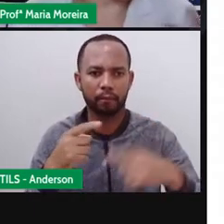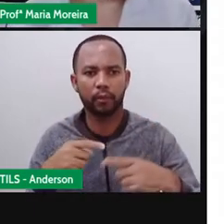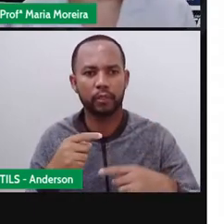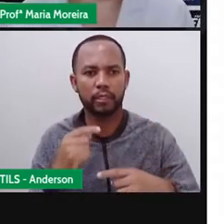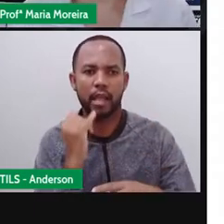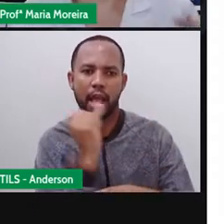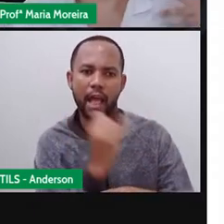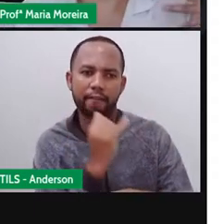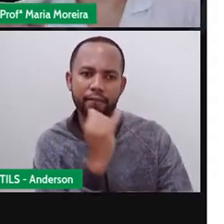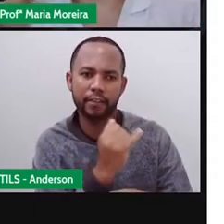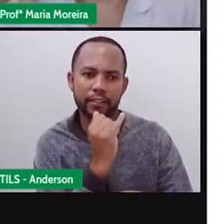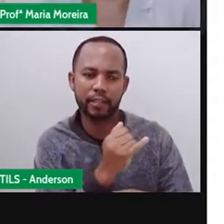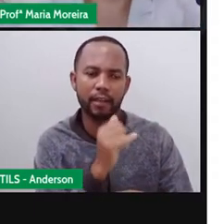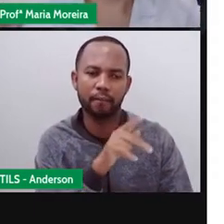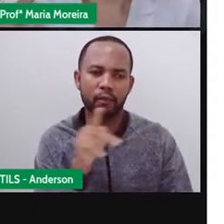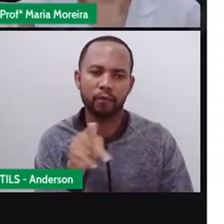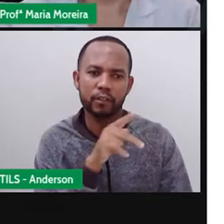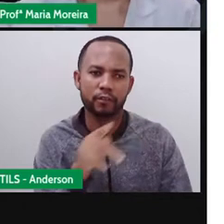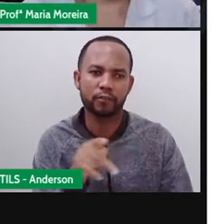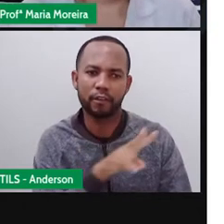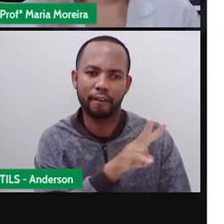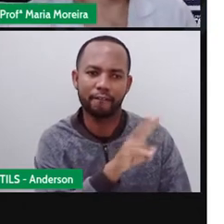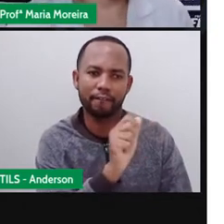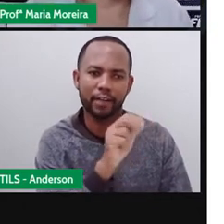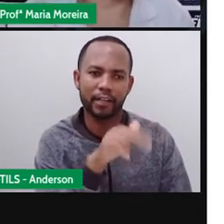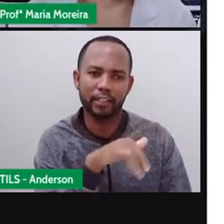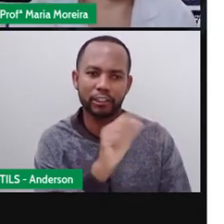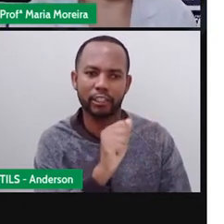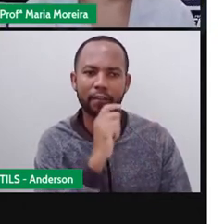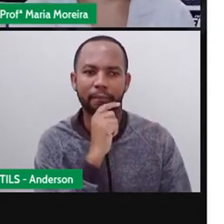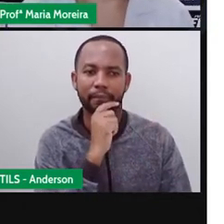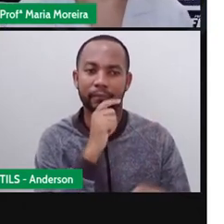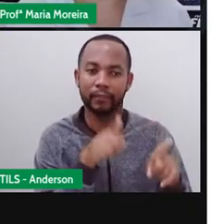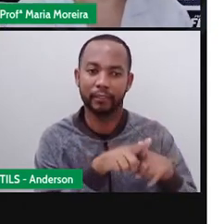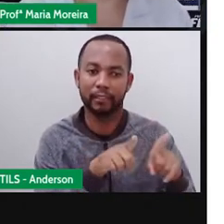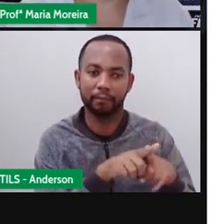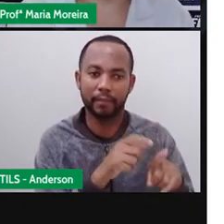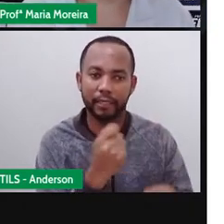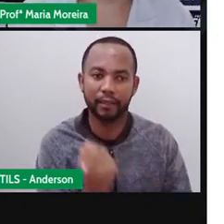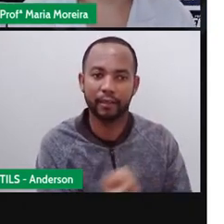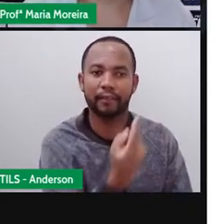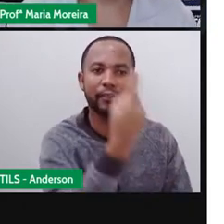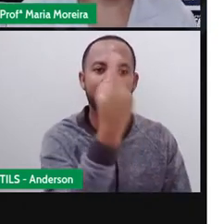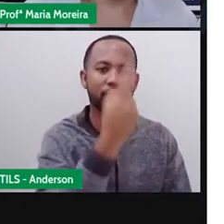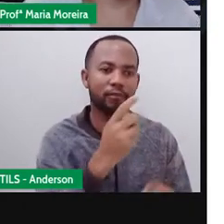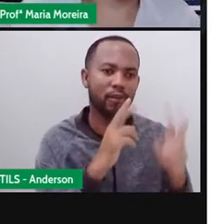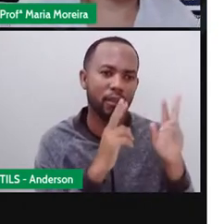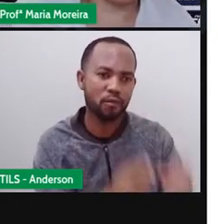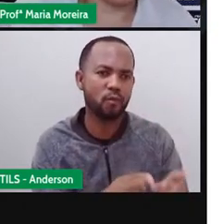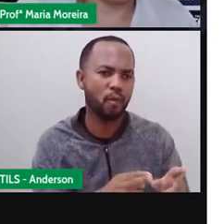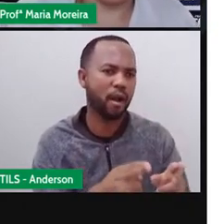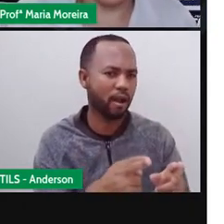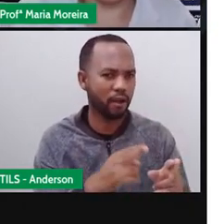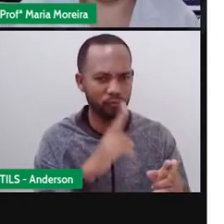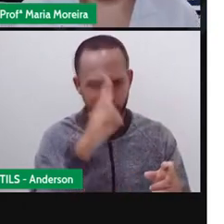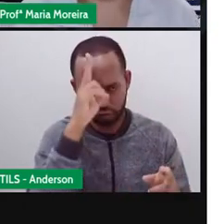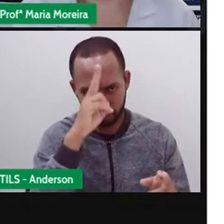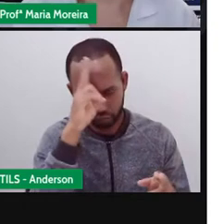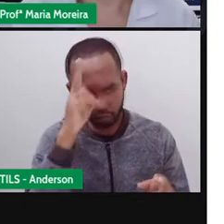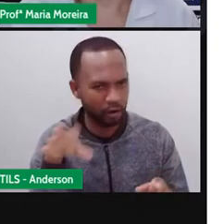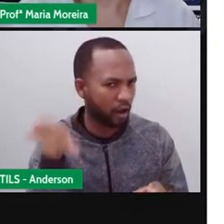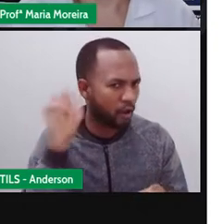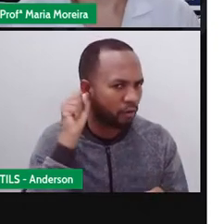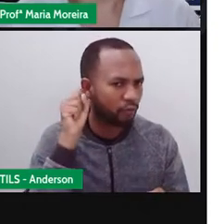vai contar do jeito dela, vai ser, ó... E aí Anderson também ouviu a mesma historinha. Anderson vai contar em